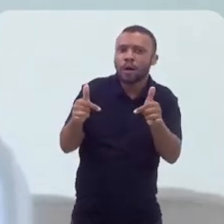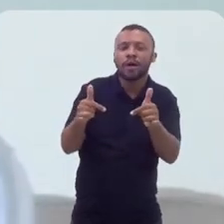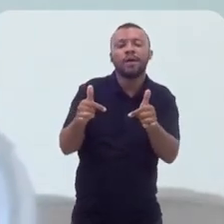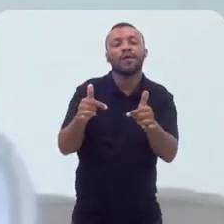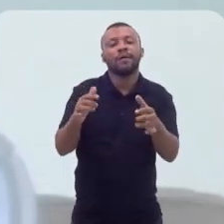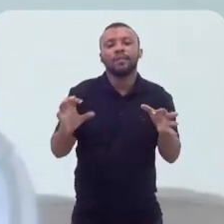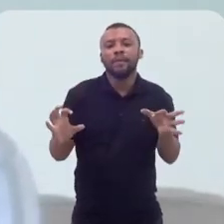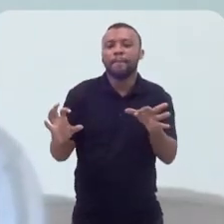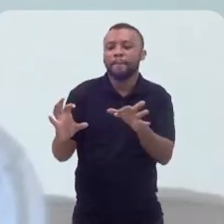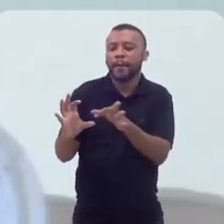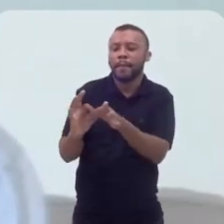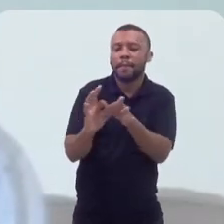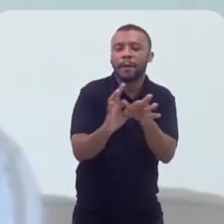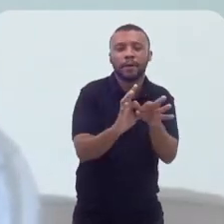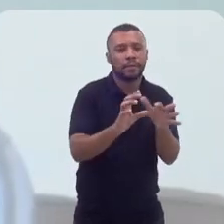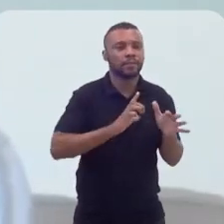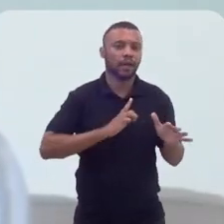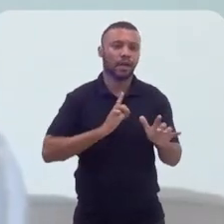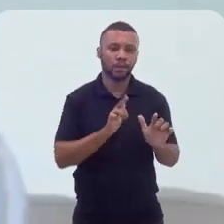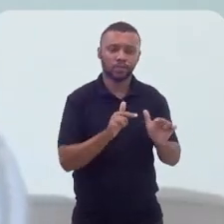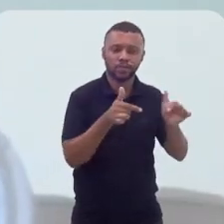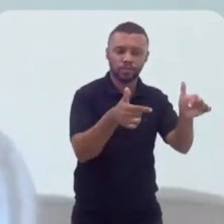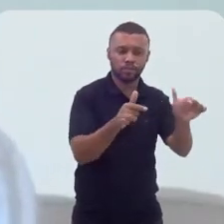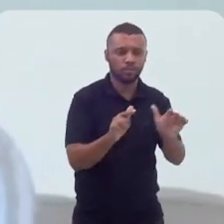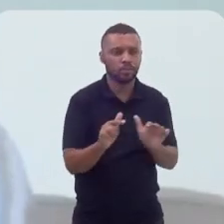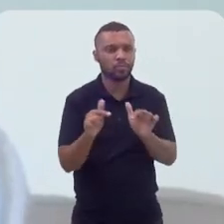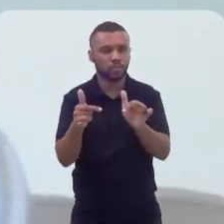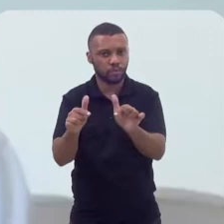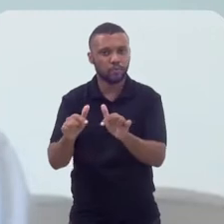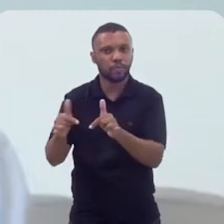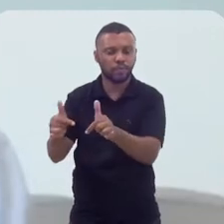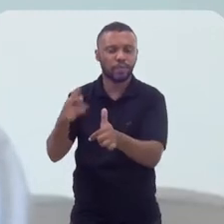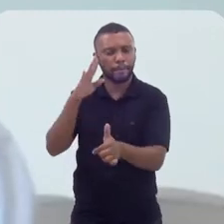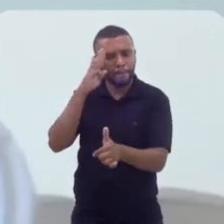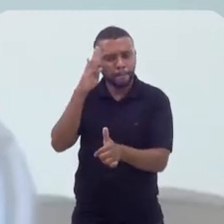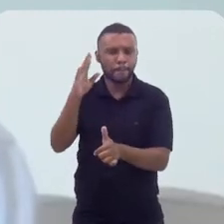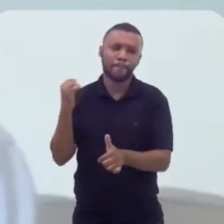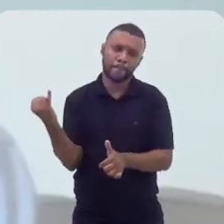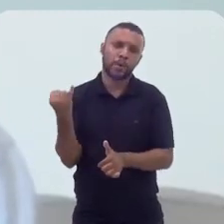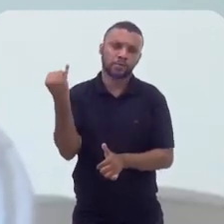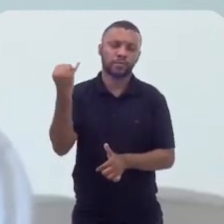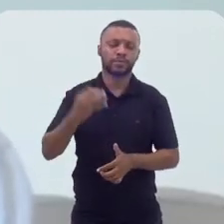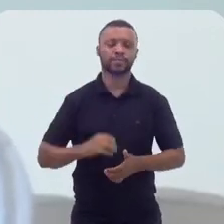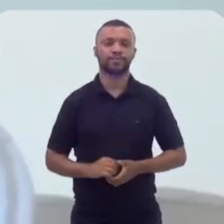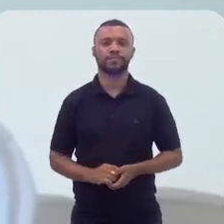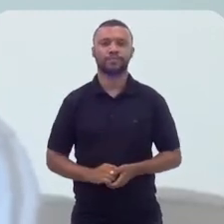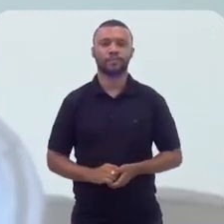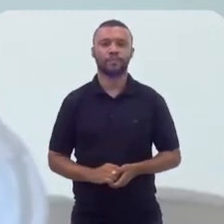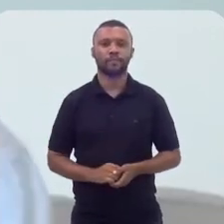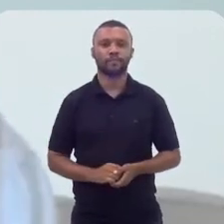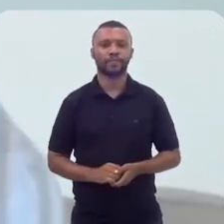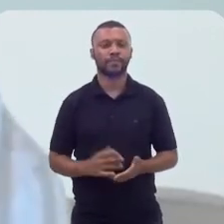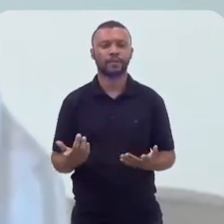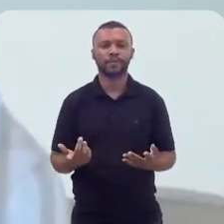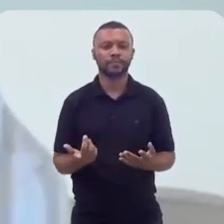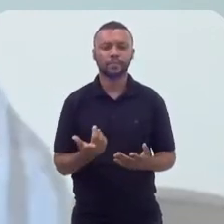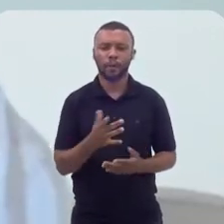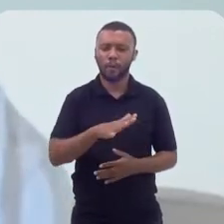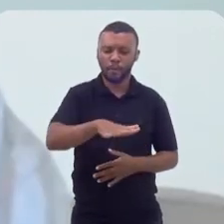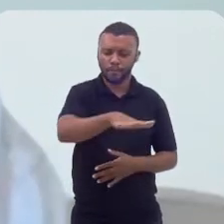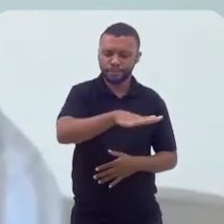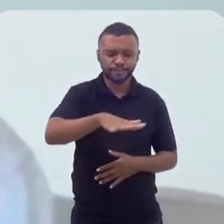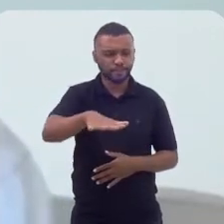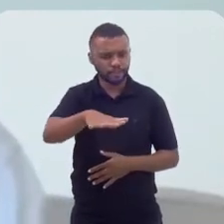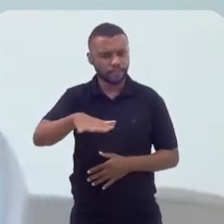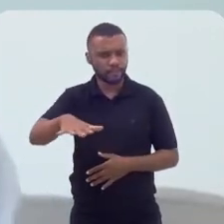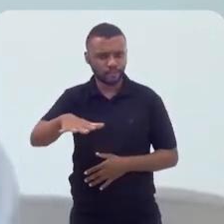as suas ações fundamentais. Em todas as